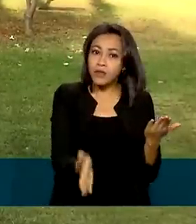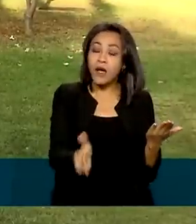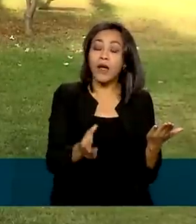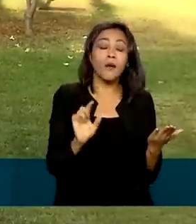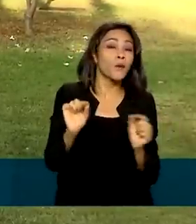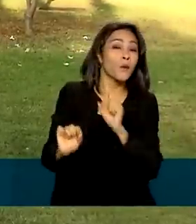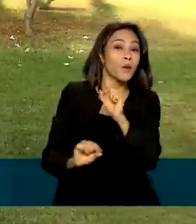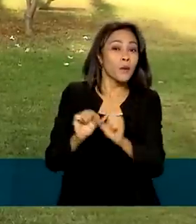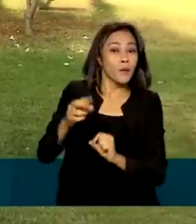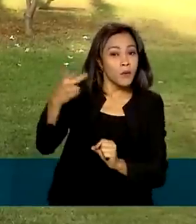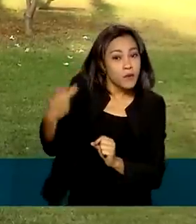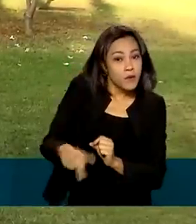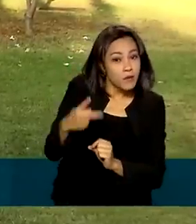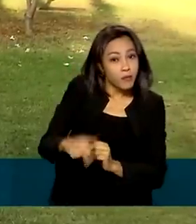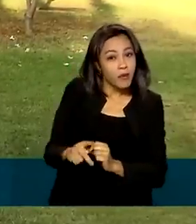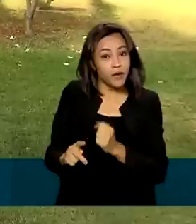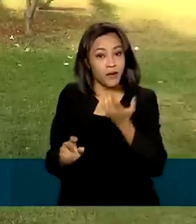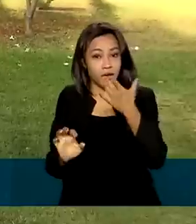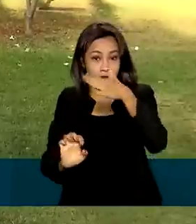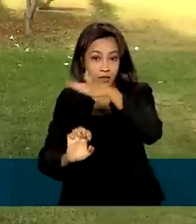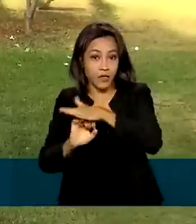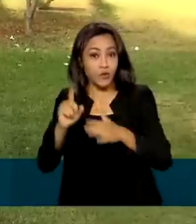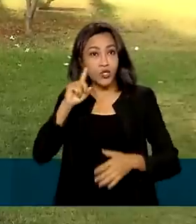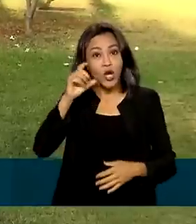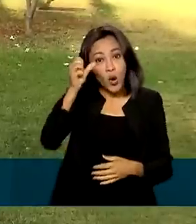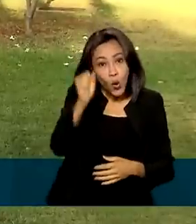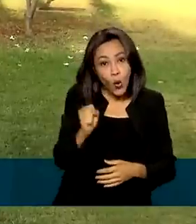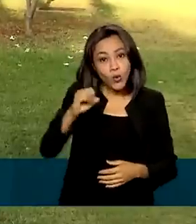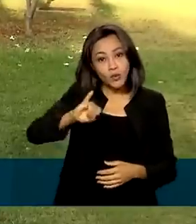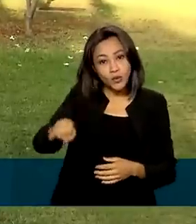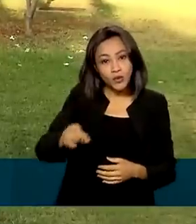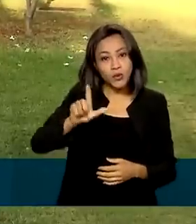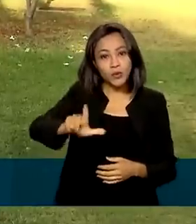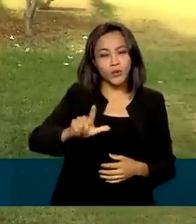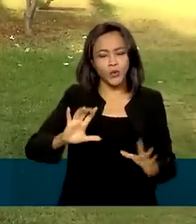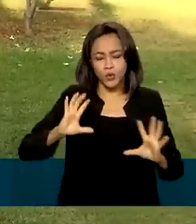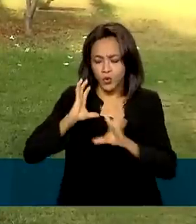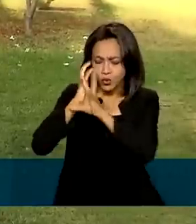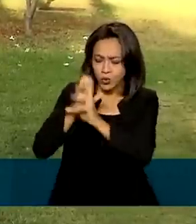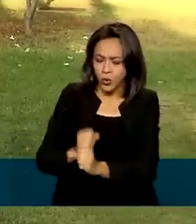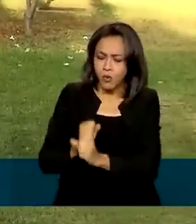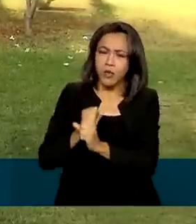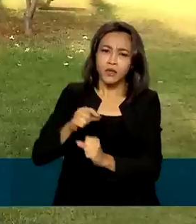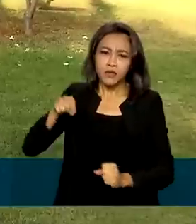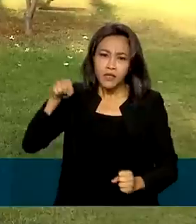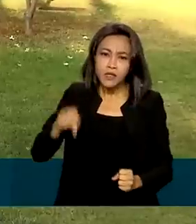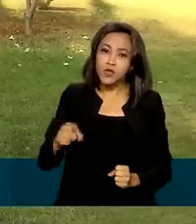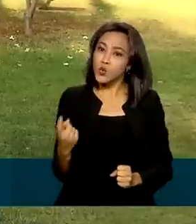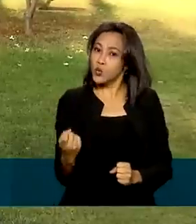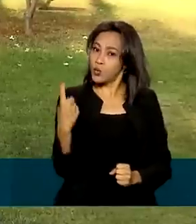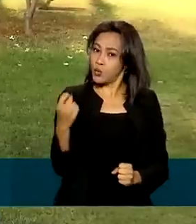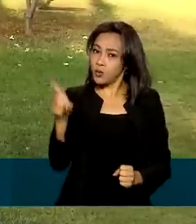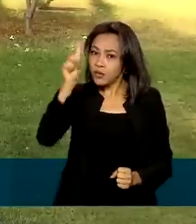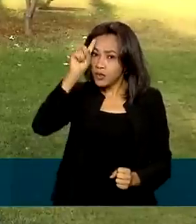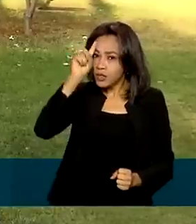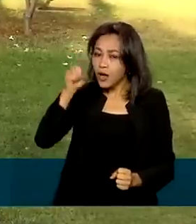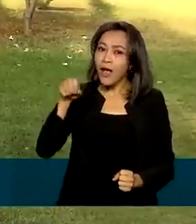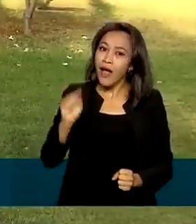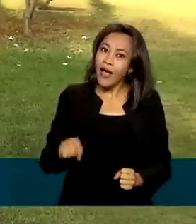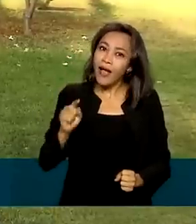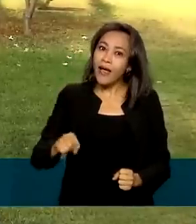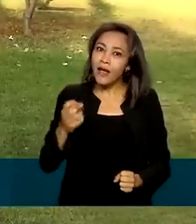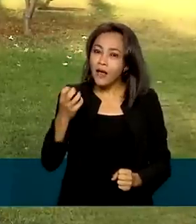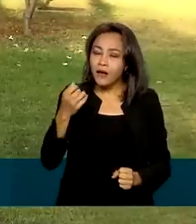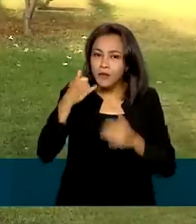pelo operador nacional do sistema no dia 8 de julho. O total produzido nesse único dia corresponde à energia